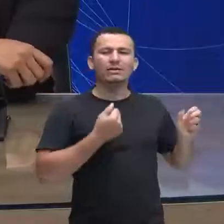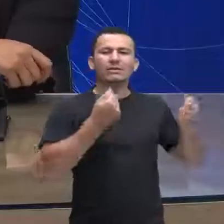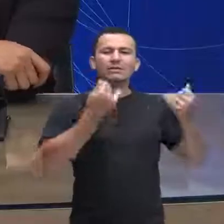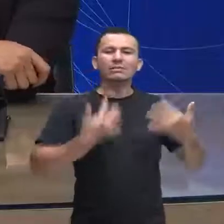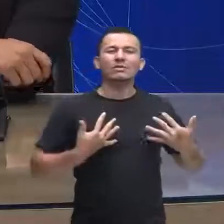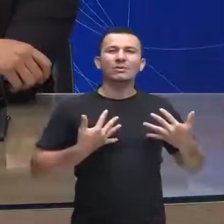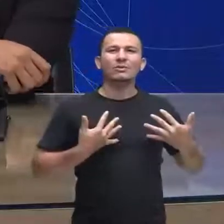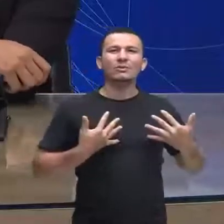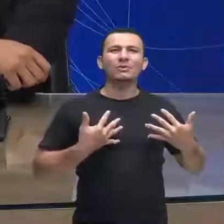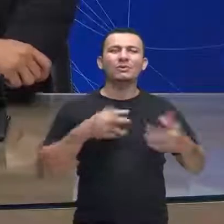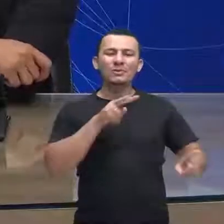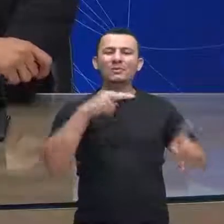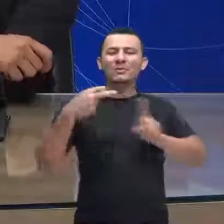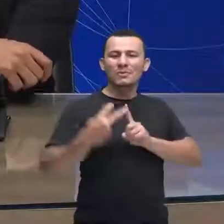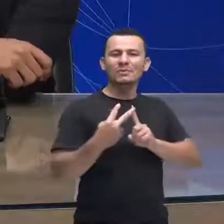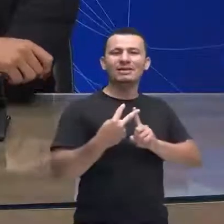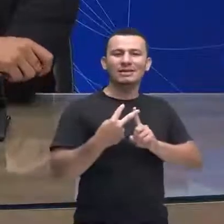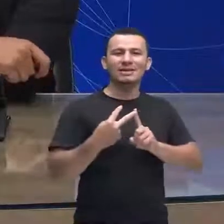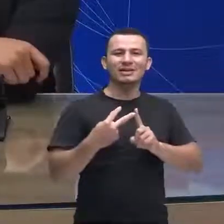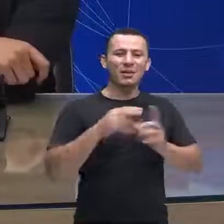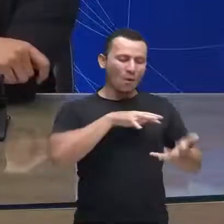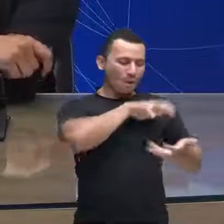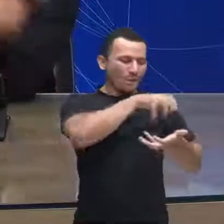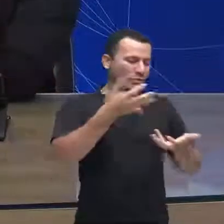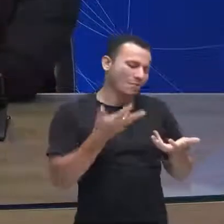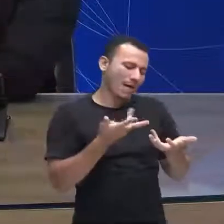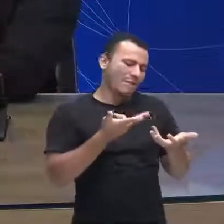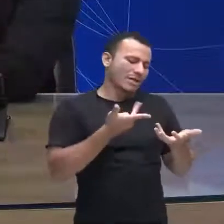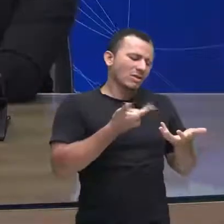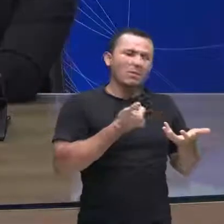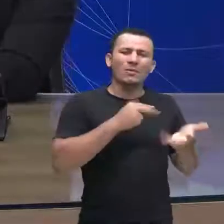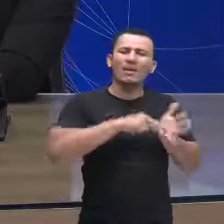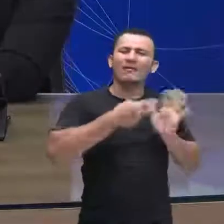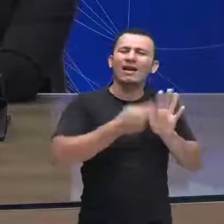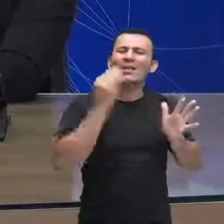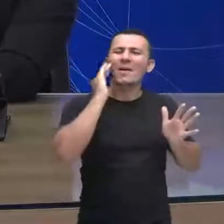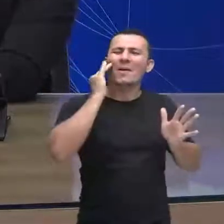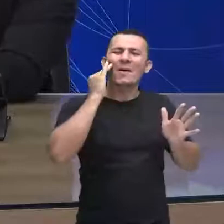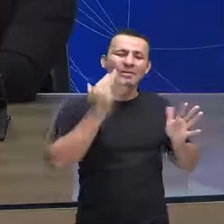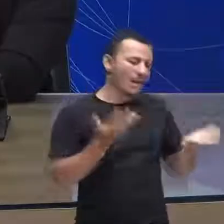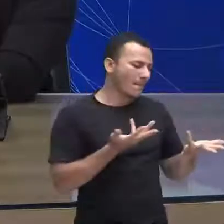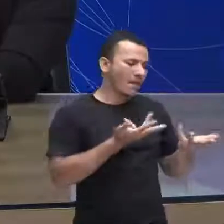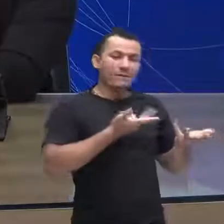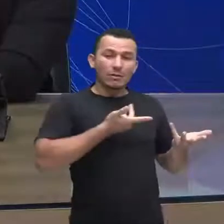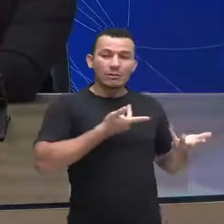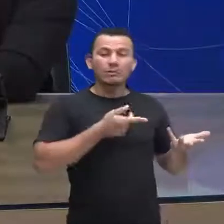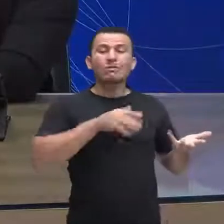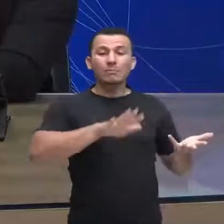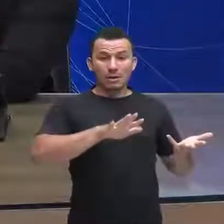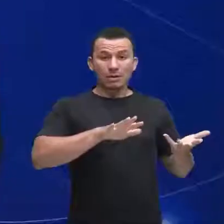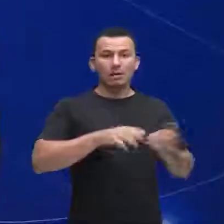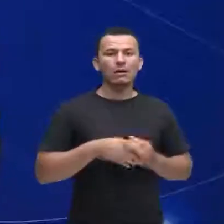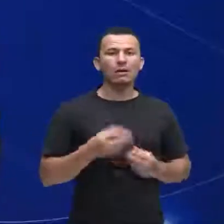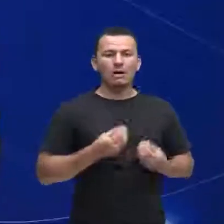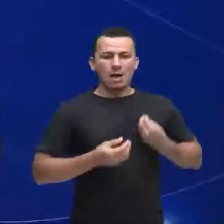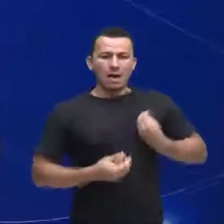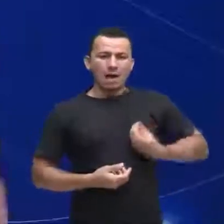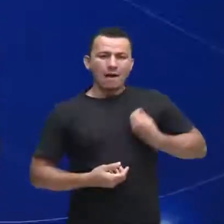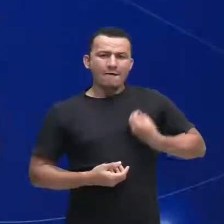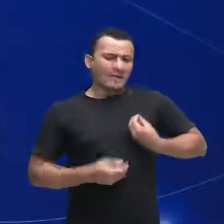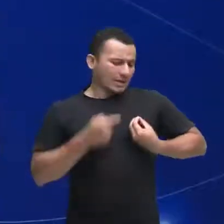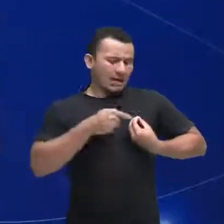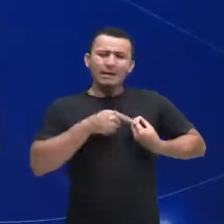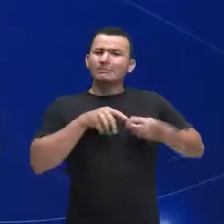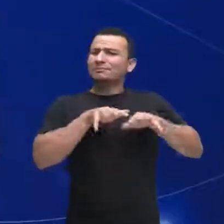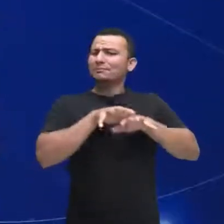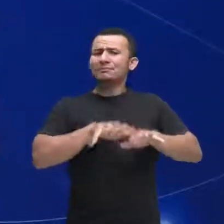aspecto do mundo cor de rosa que não existe mas eu lembro que uma vez você falou Afonso a vida ela é o que ela é